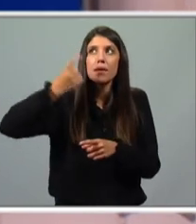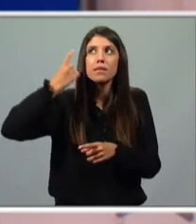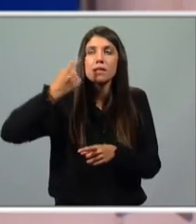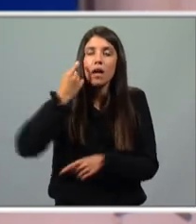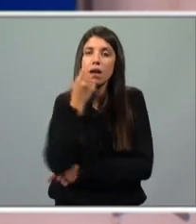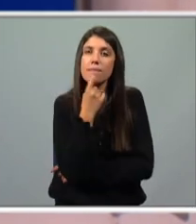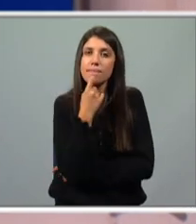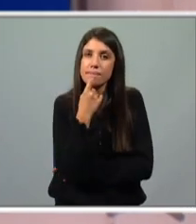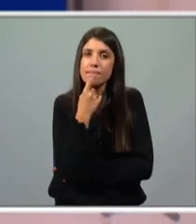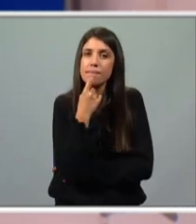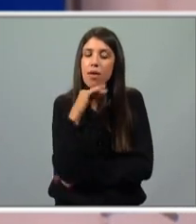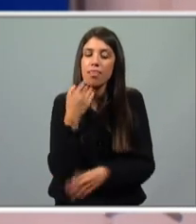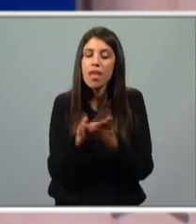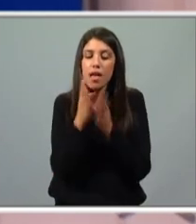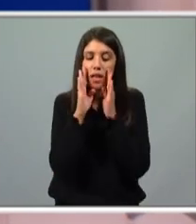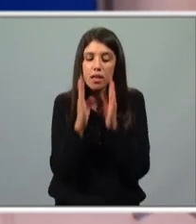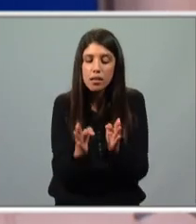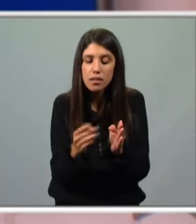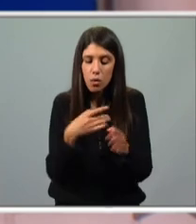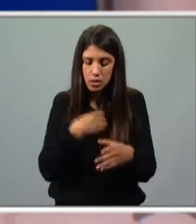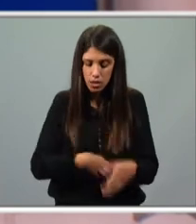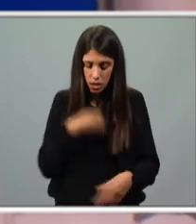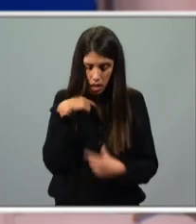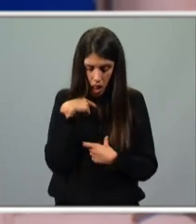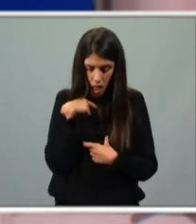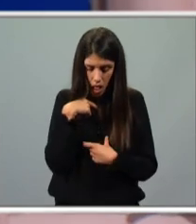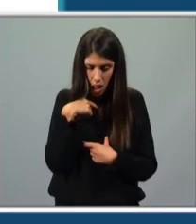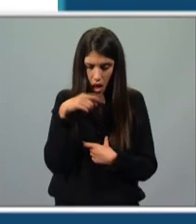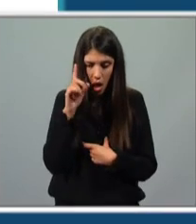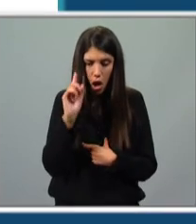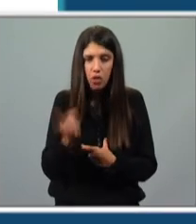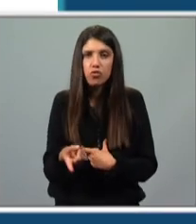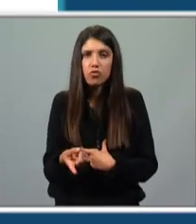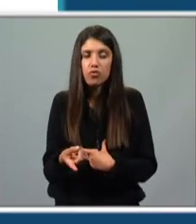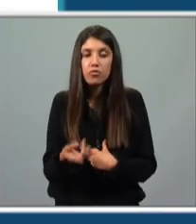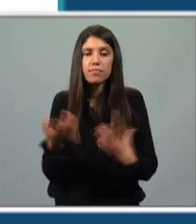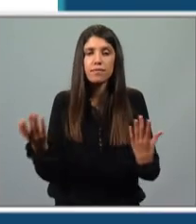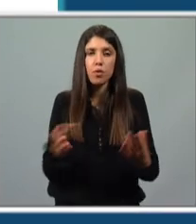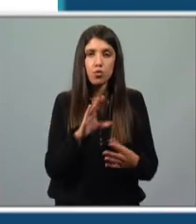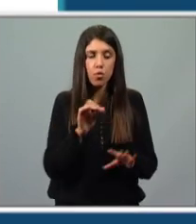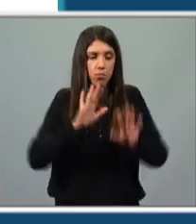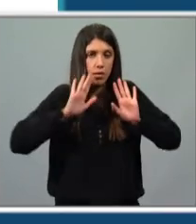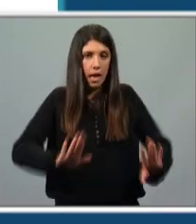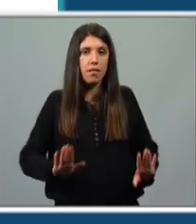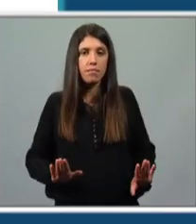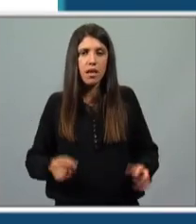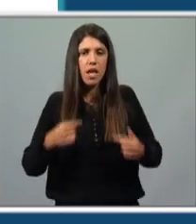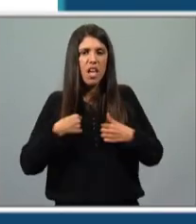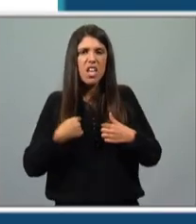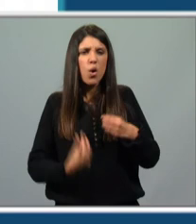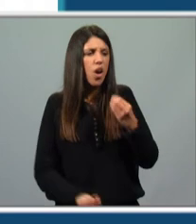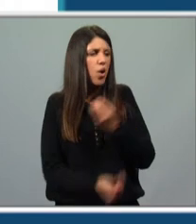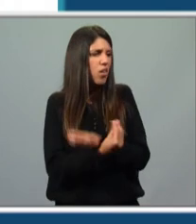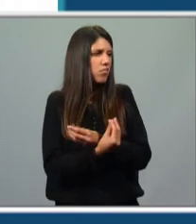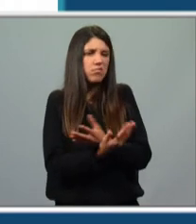Têm que dar atenção àquilo que sentem, aos seus sentidos. João, um momento. Eu estou a começar a estranhar uma data